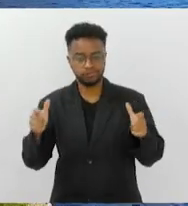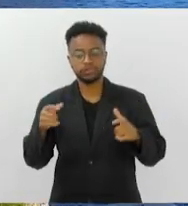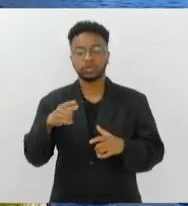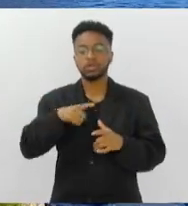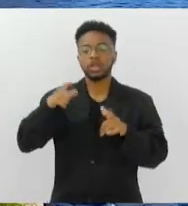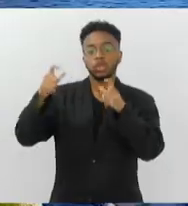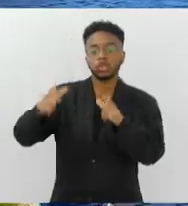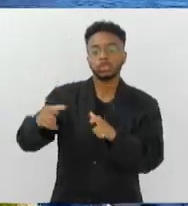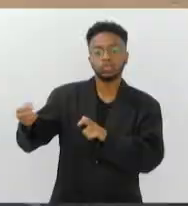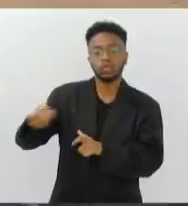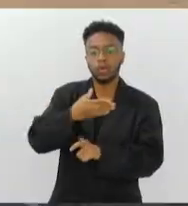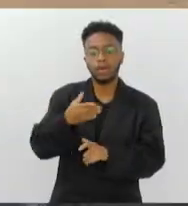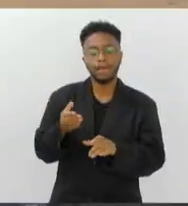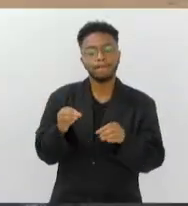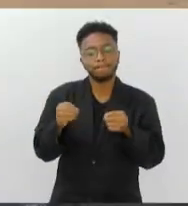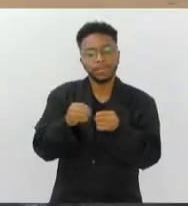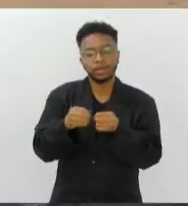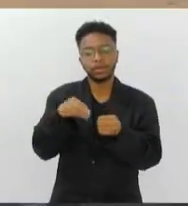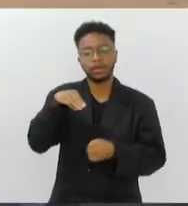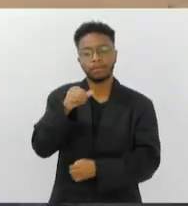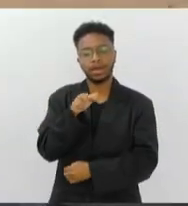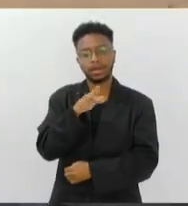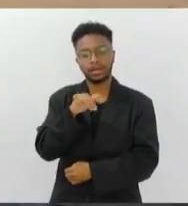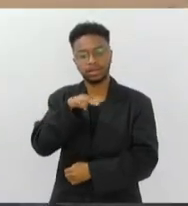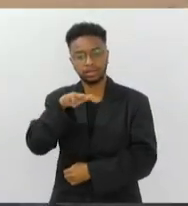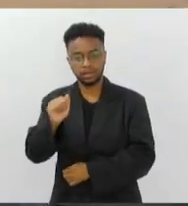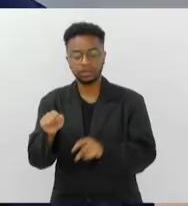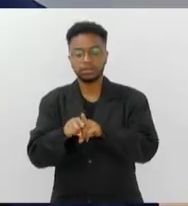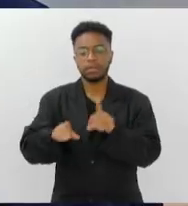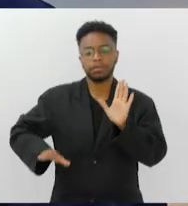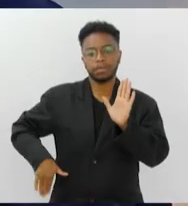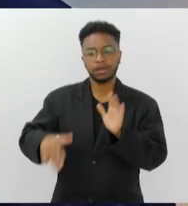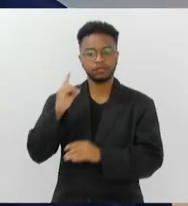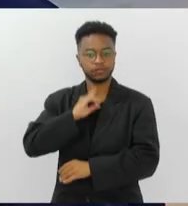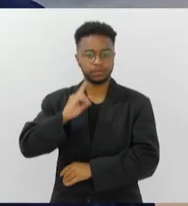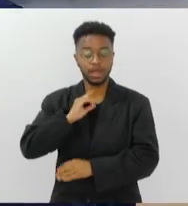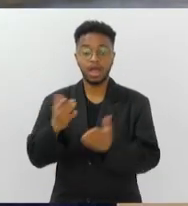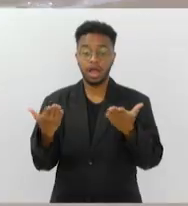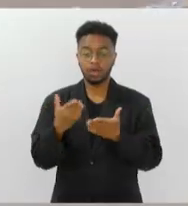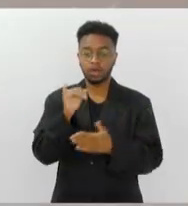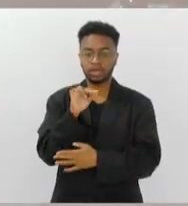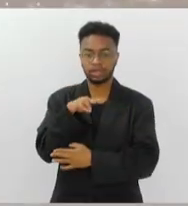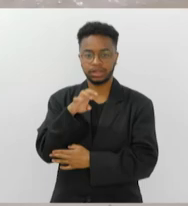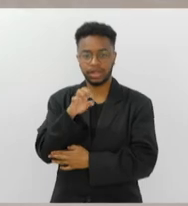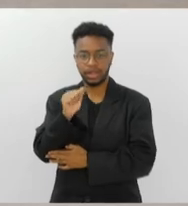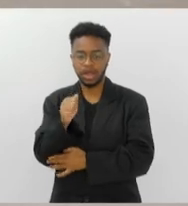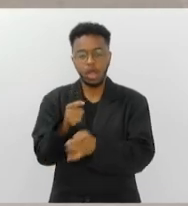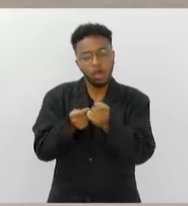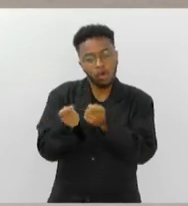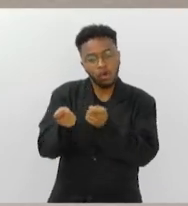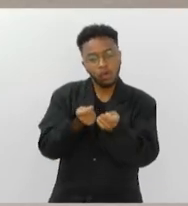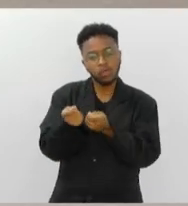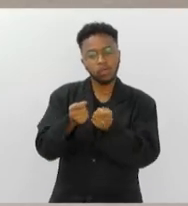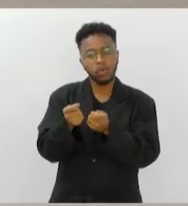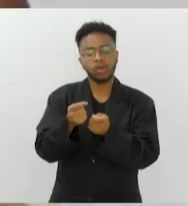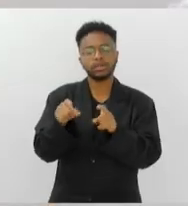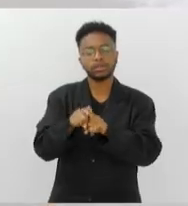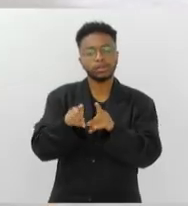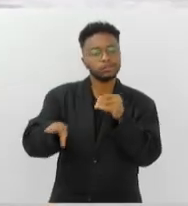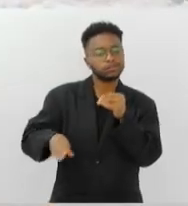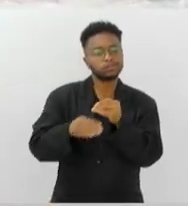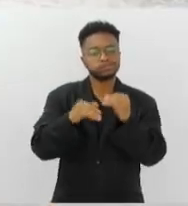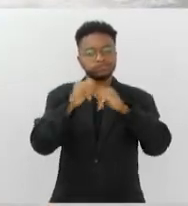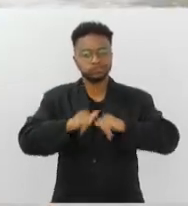ponte fica entre a Marina da Glória e a Praia do Flamengo. Agora, o INEA passou a fazer o monitoramento e inserir no boletim